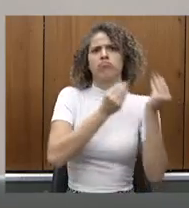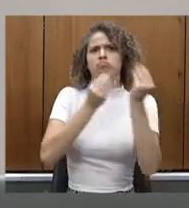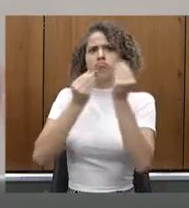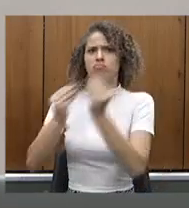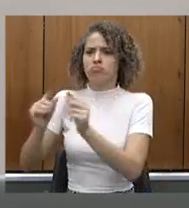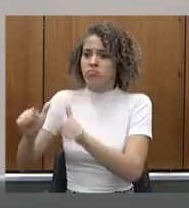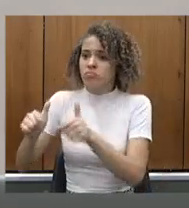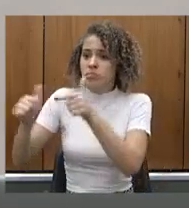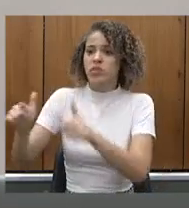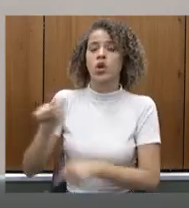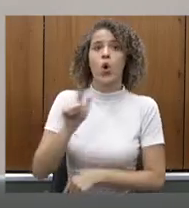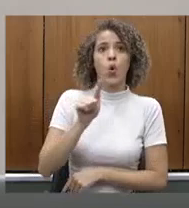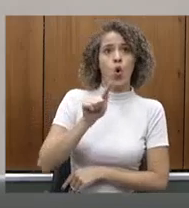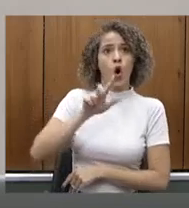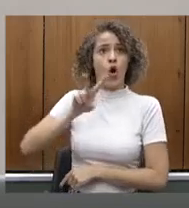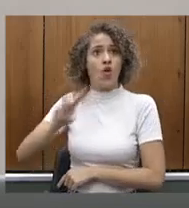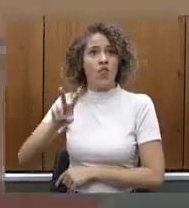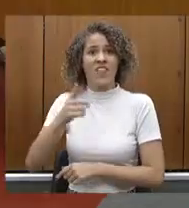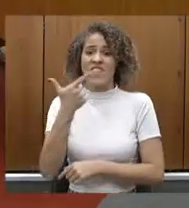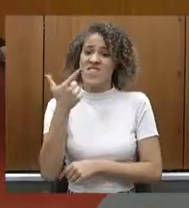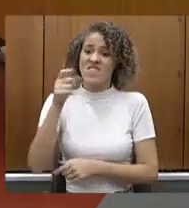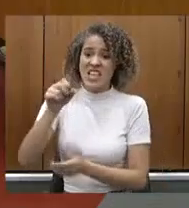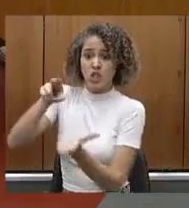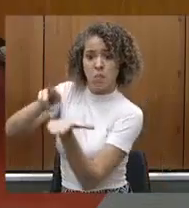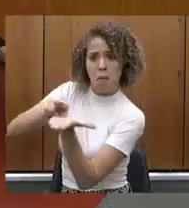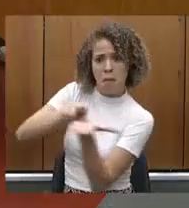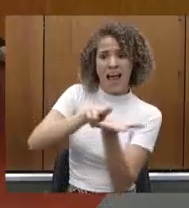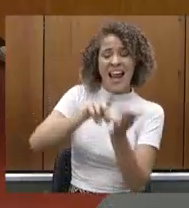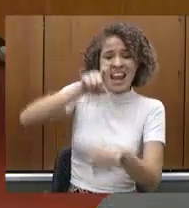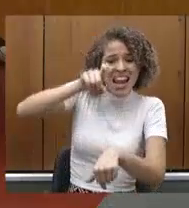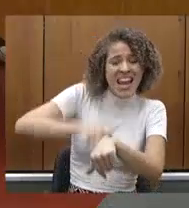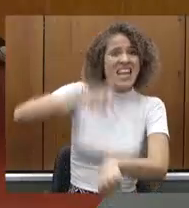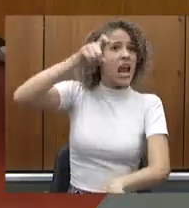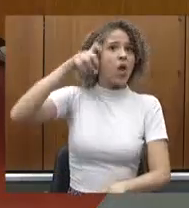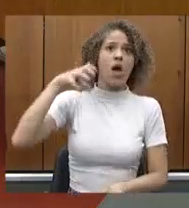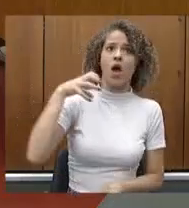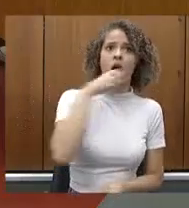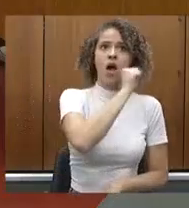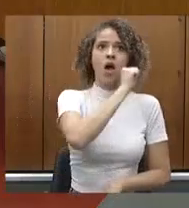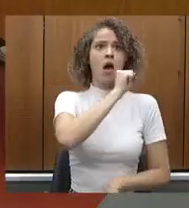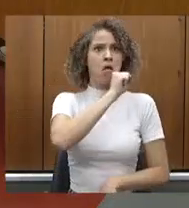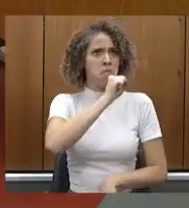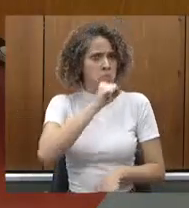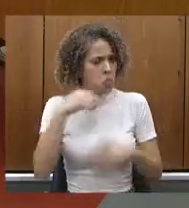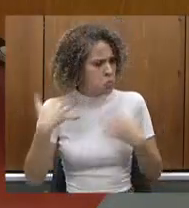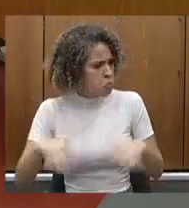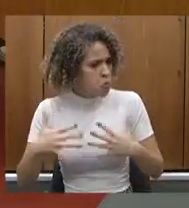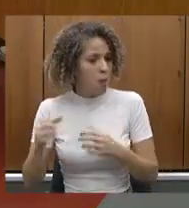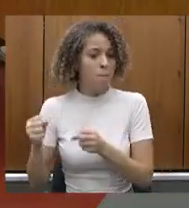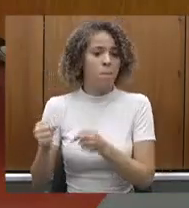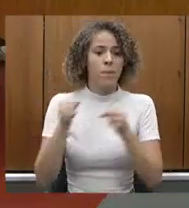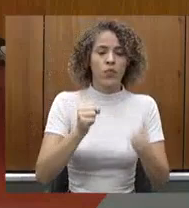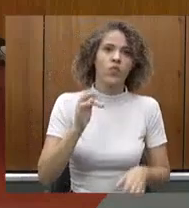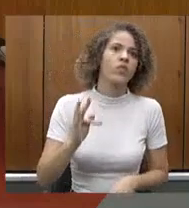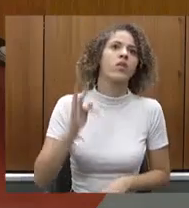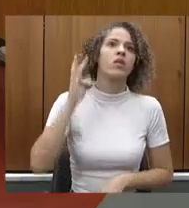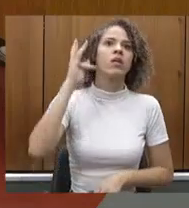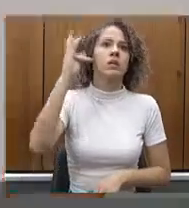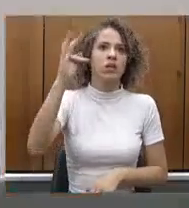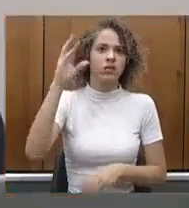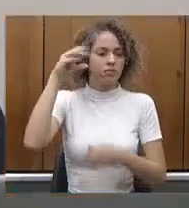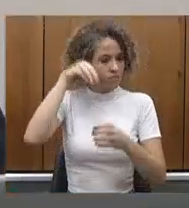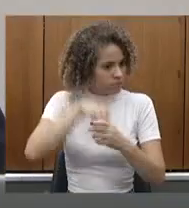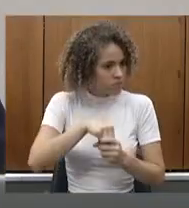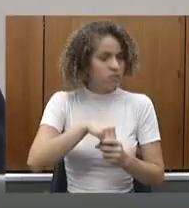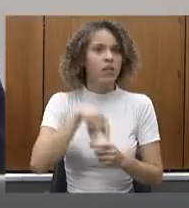Valadares, 20 leitos de UTI pediátricas. 20 leitos, numa luta com o governo federal, junto ao conselho, para que